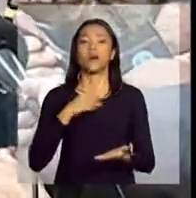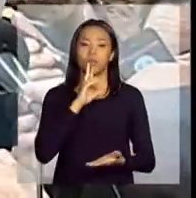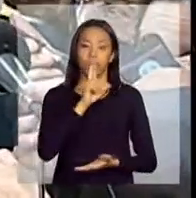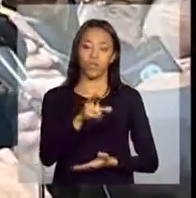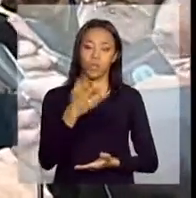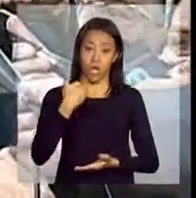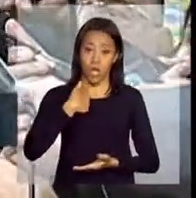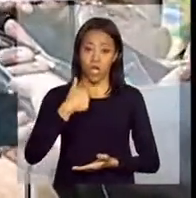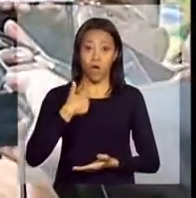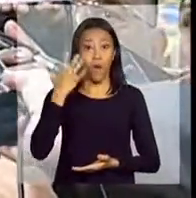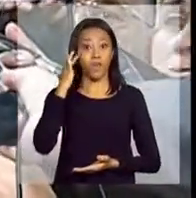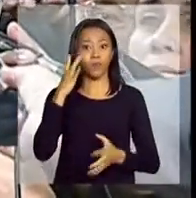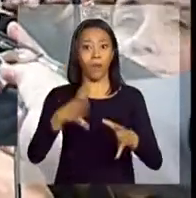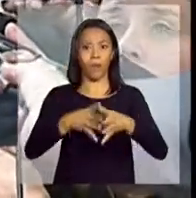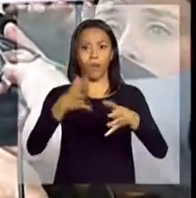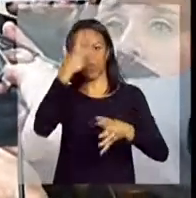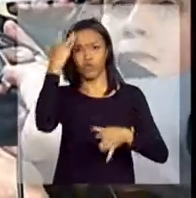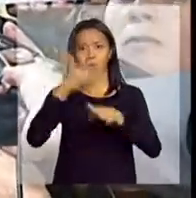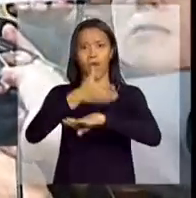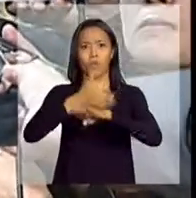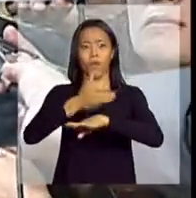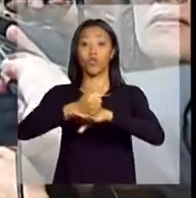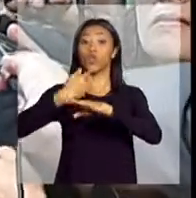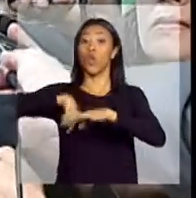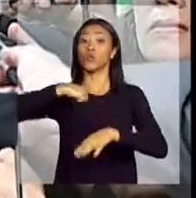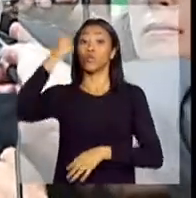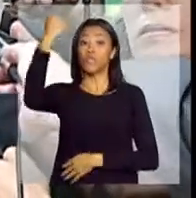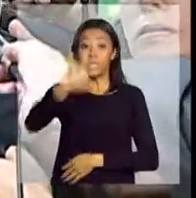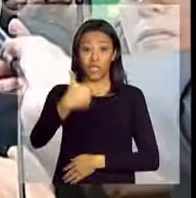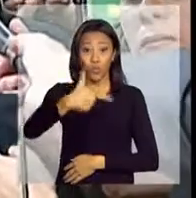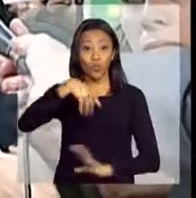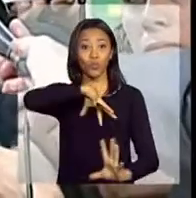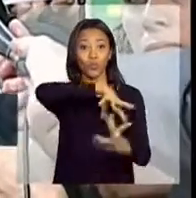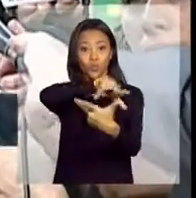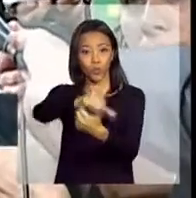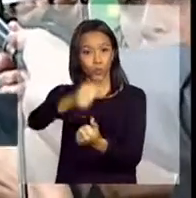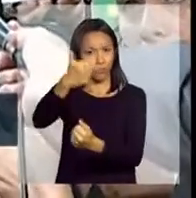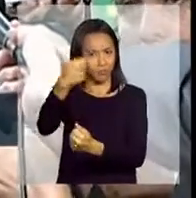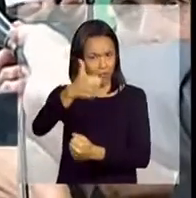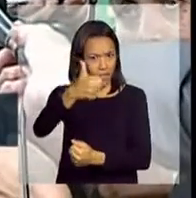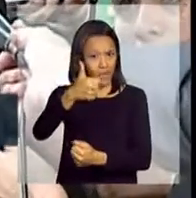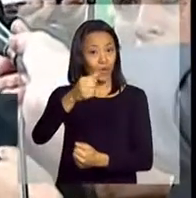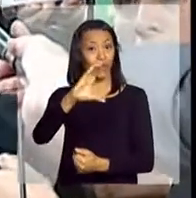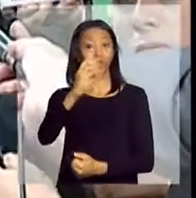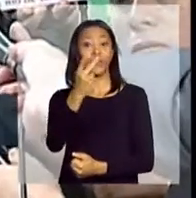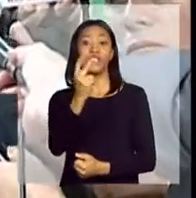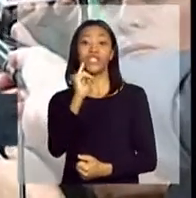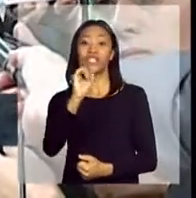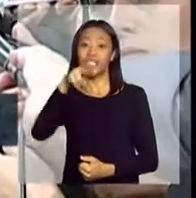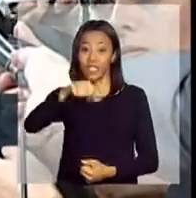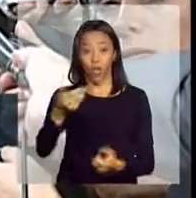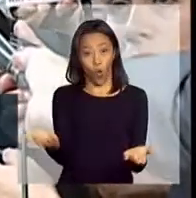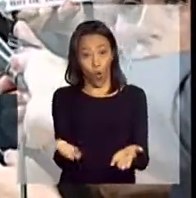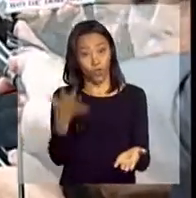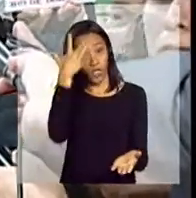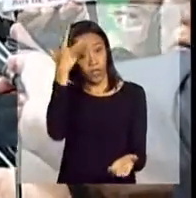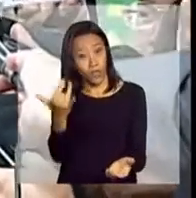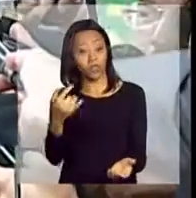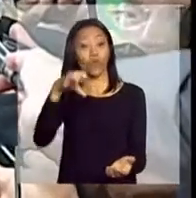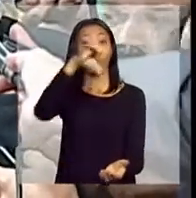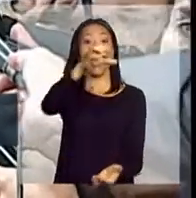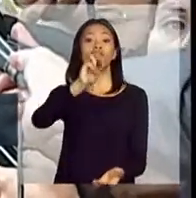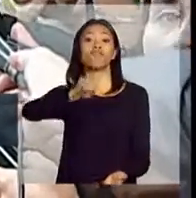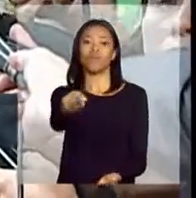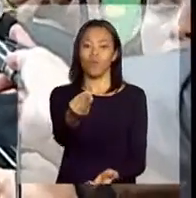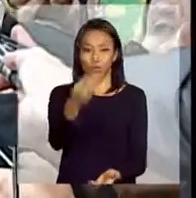esse crescimento fantástico, nós somos o segundo exame no mundo hoje, o primeiro é da China que está fazendo agora, hoje e amanhã são 9 milhões de participantes